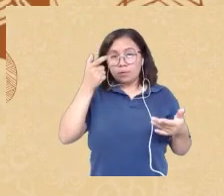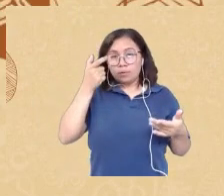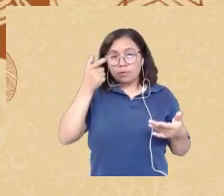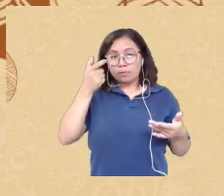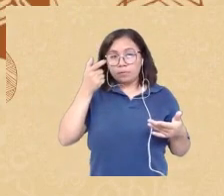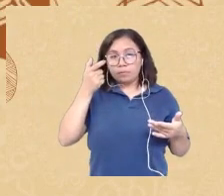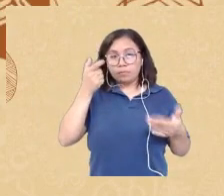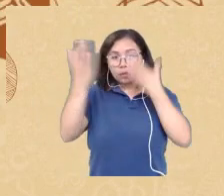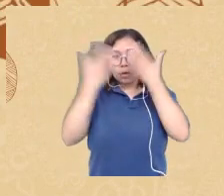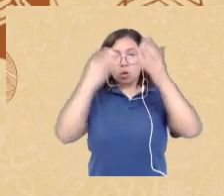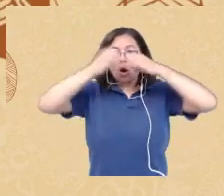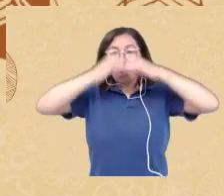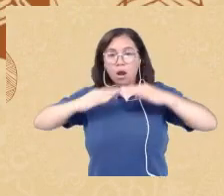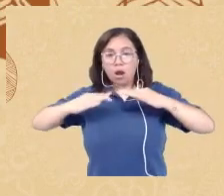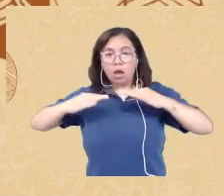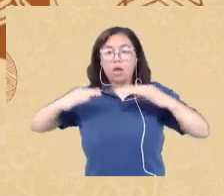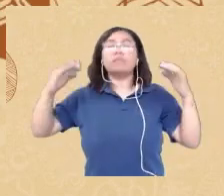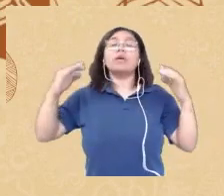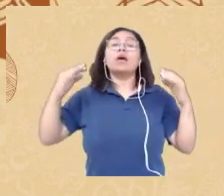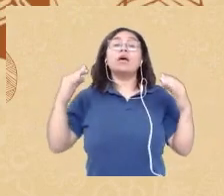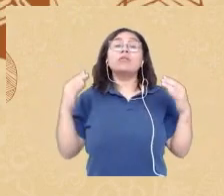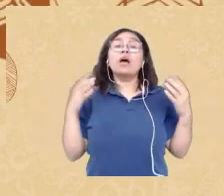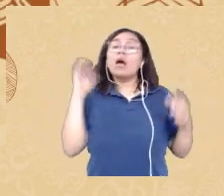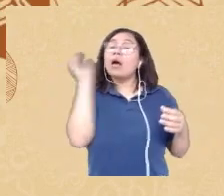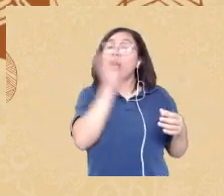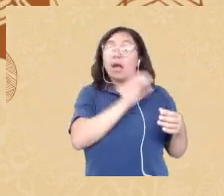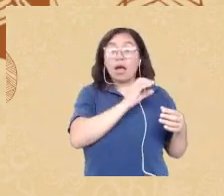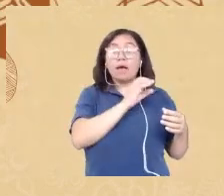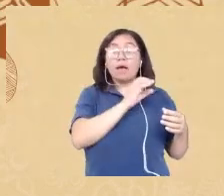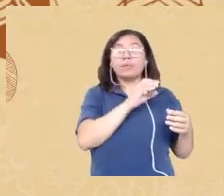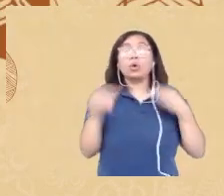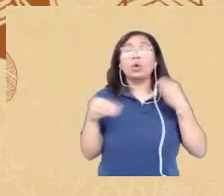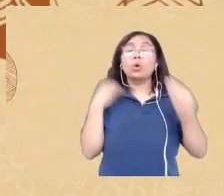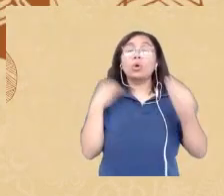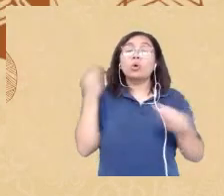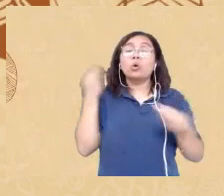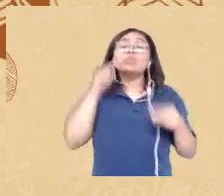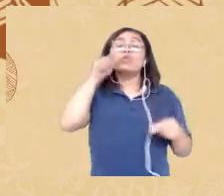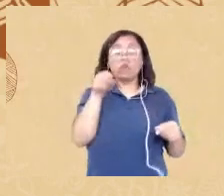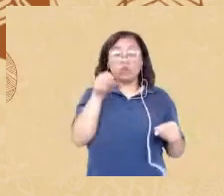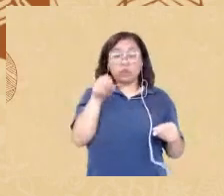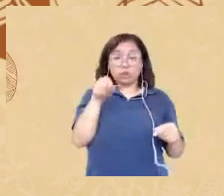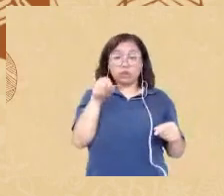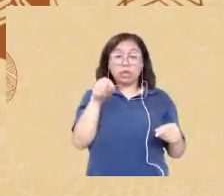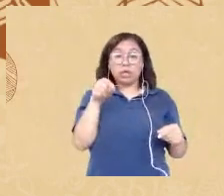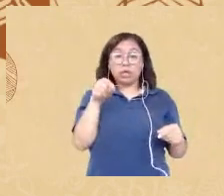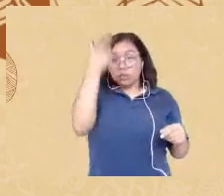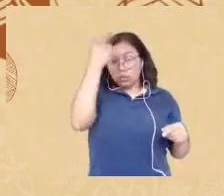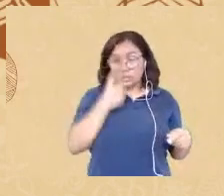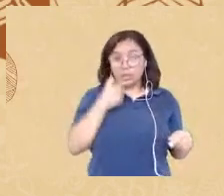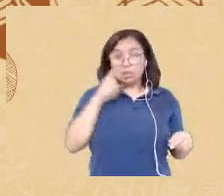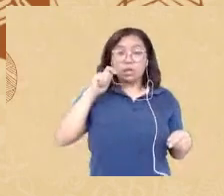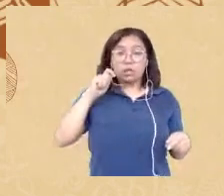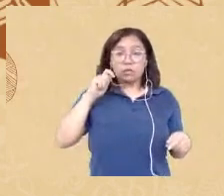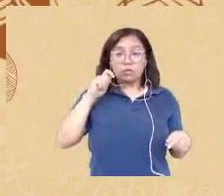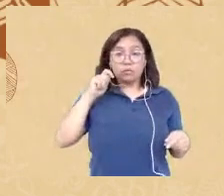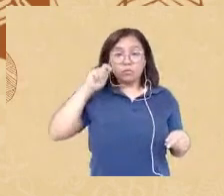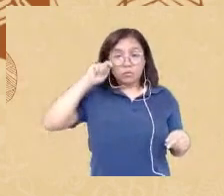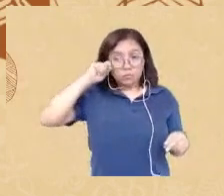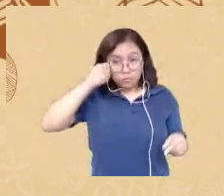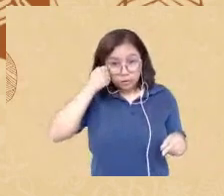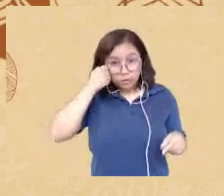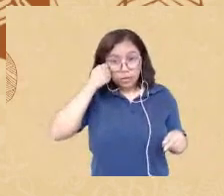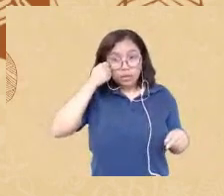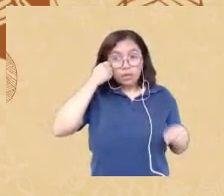e aí de forma rápida né porque vai passar pela pessoalidade mas você sendo uma mulher negra por favor de forma rápida já